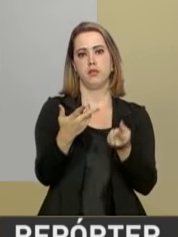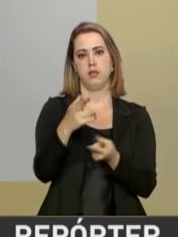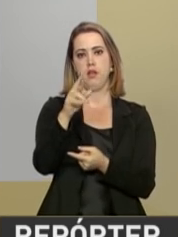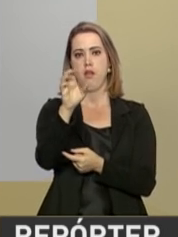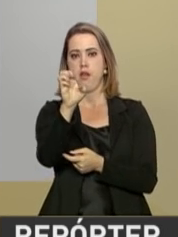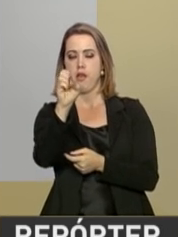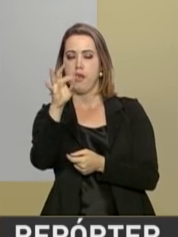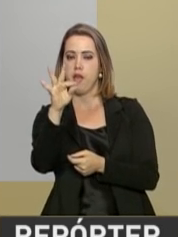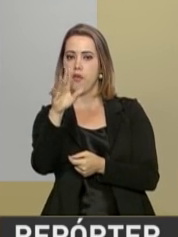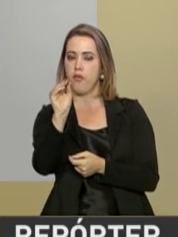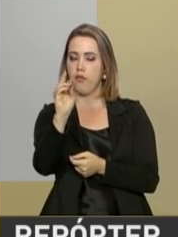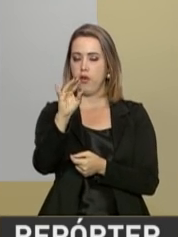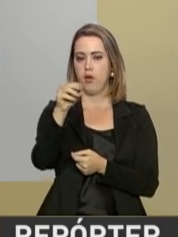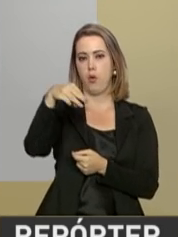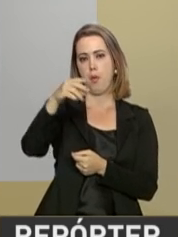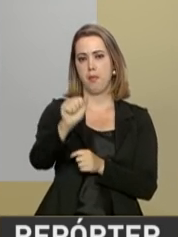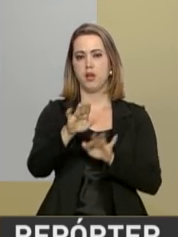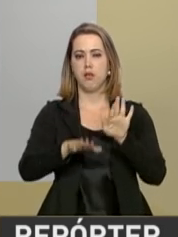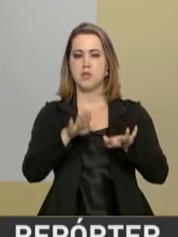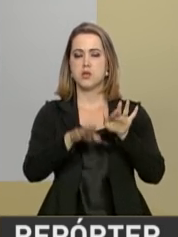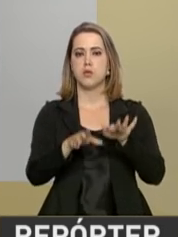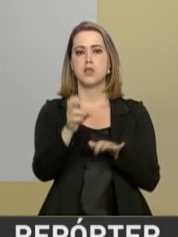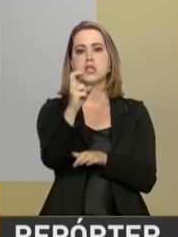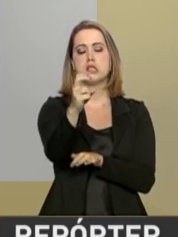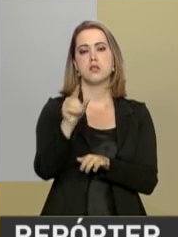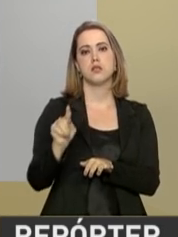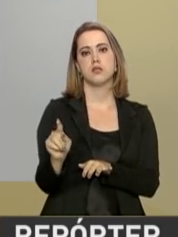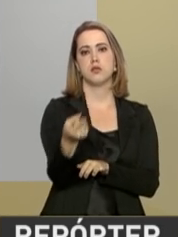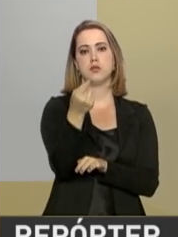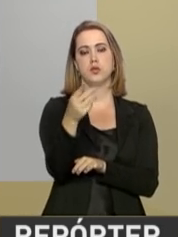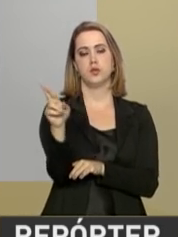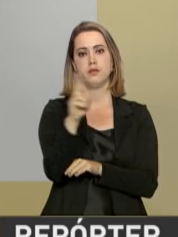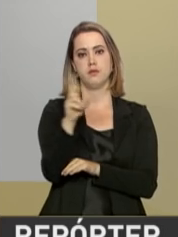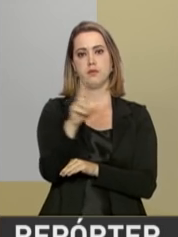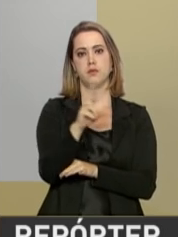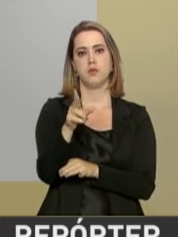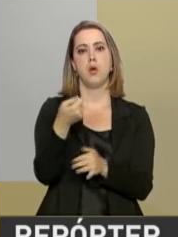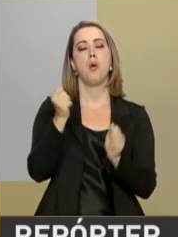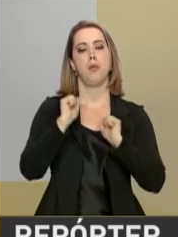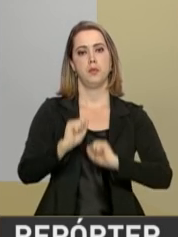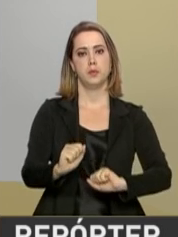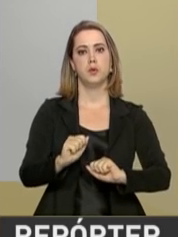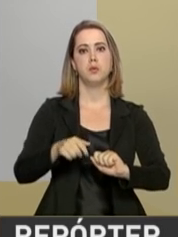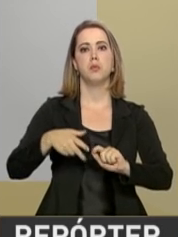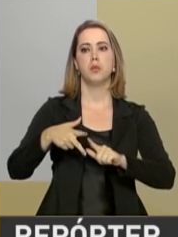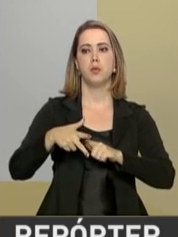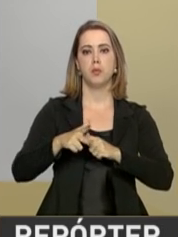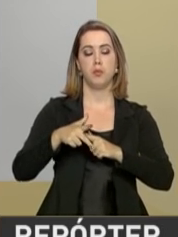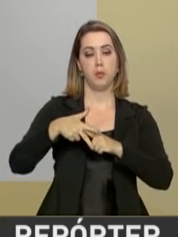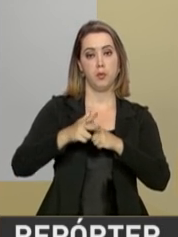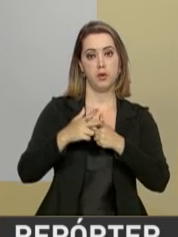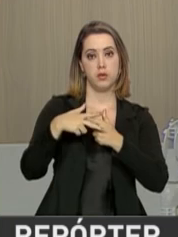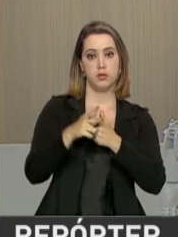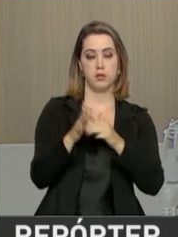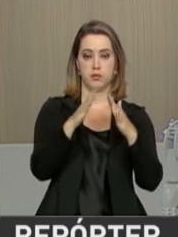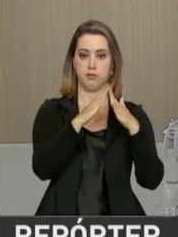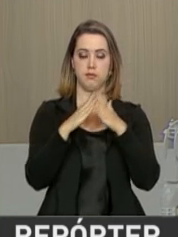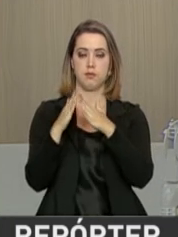terá direito a um crédito mais ou menos até R 5 mil para poder reformar a sua casa.